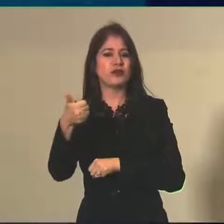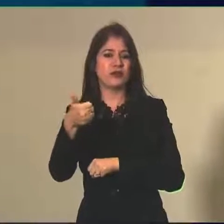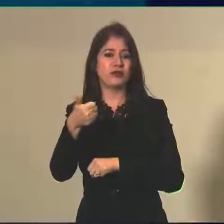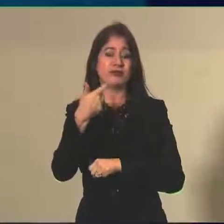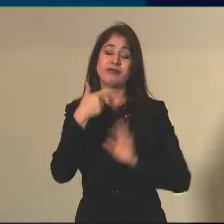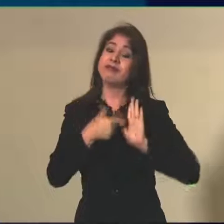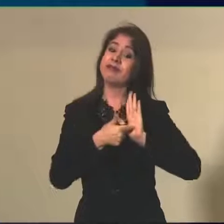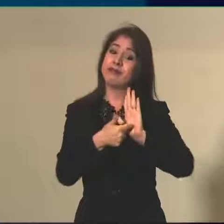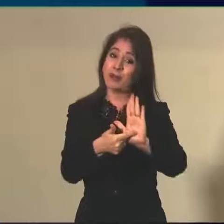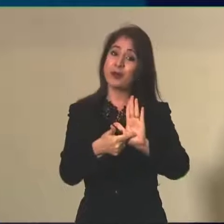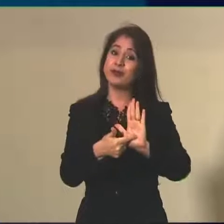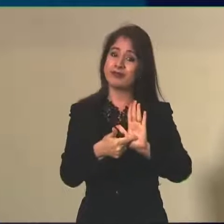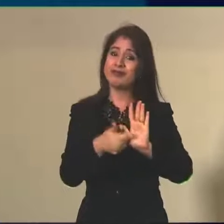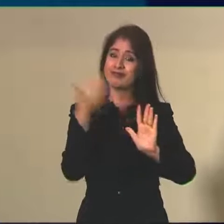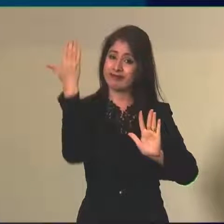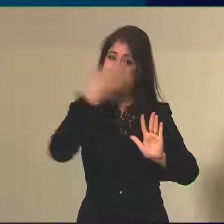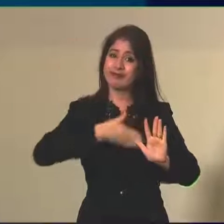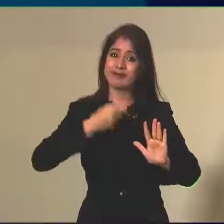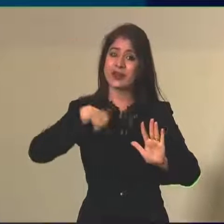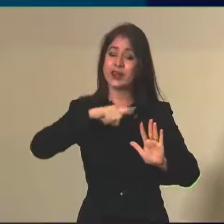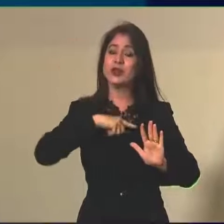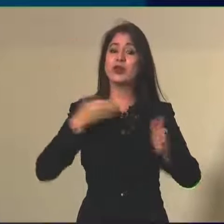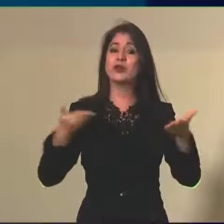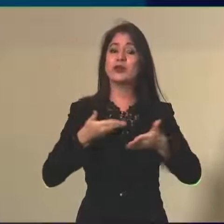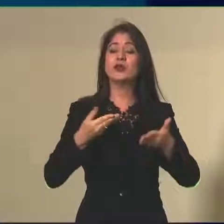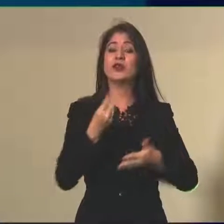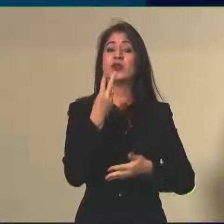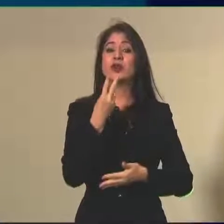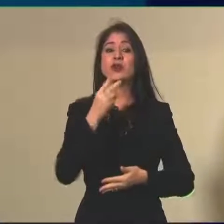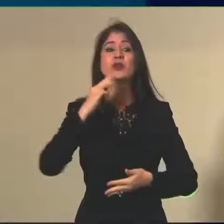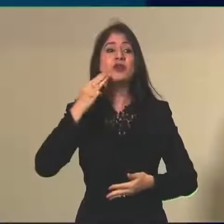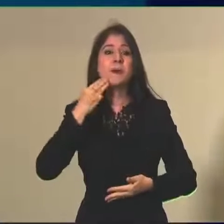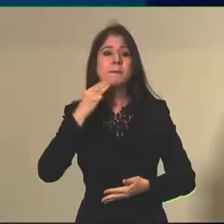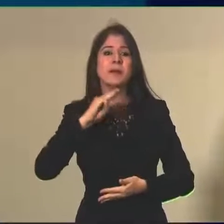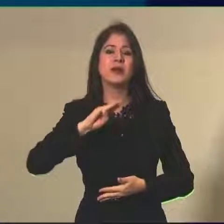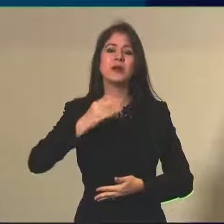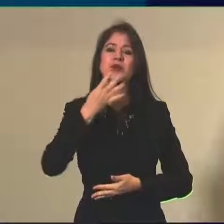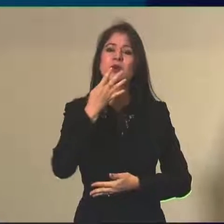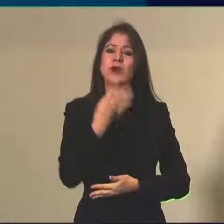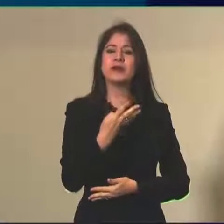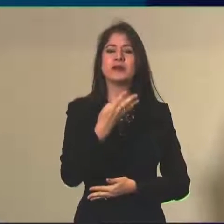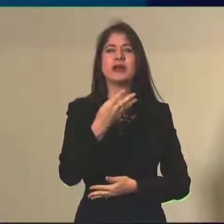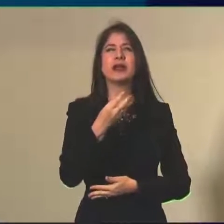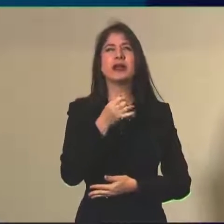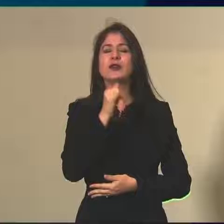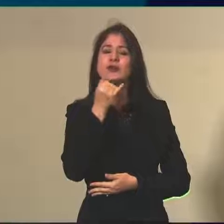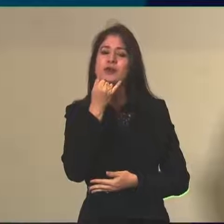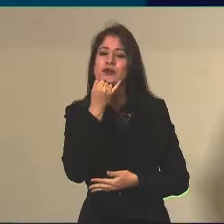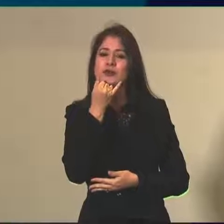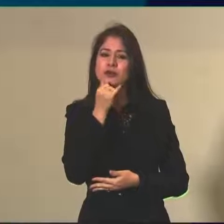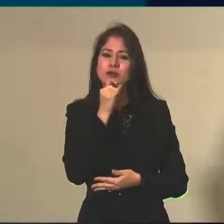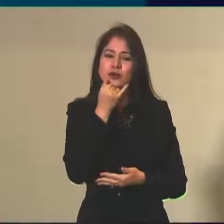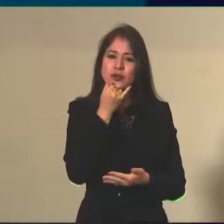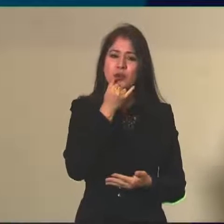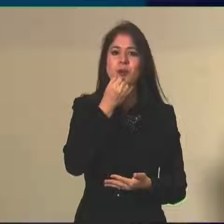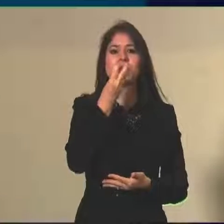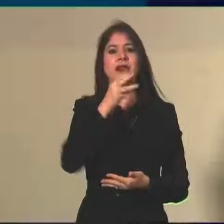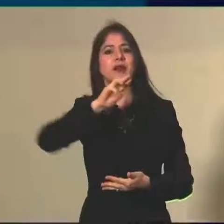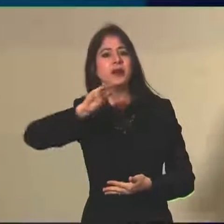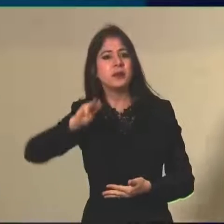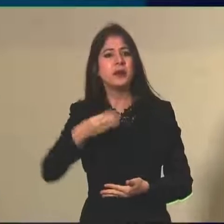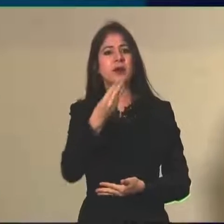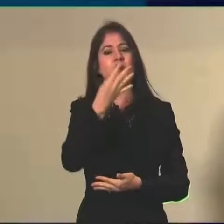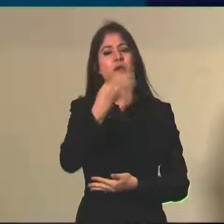E nós tivemos, esse ano, 2 milhões e 400 mil inscritos, ou 3 milhões e 400 mil inscritos e 2 milhões e 400 mil